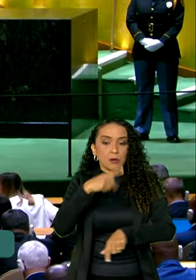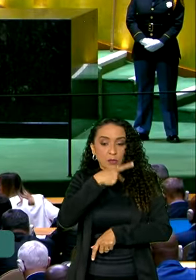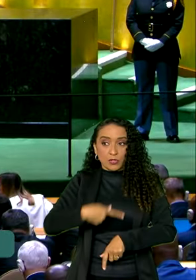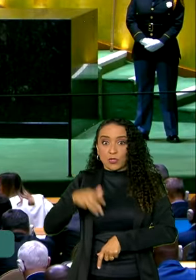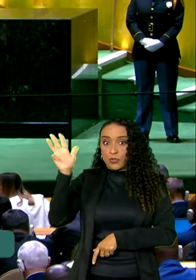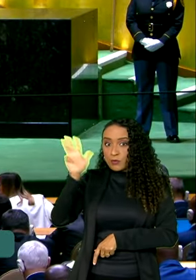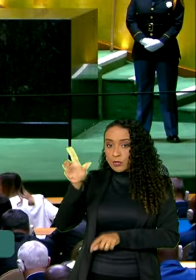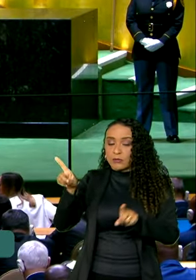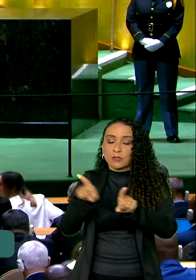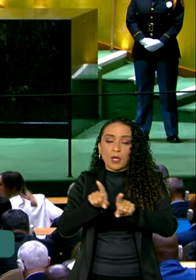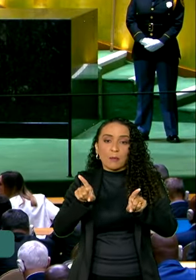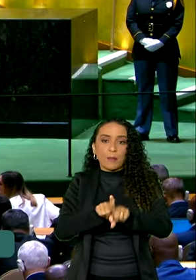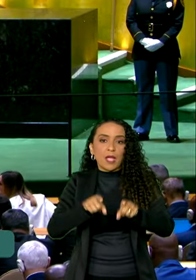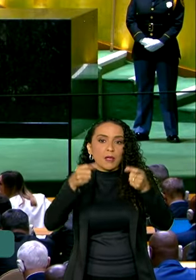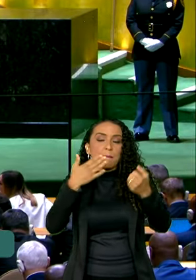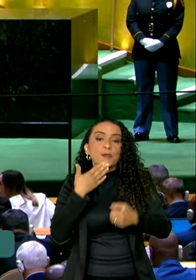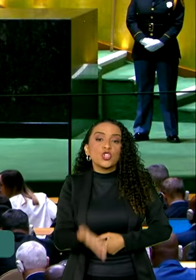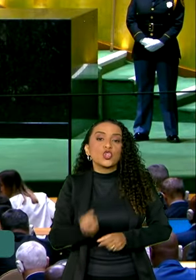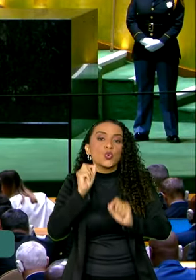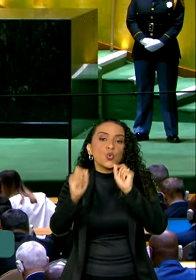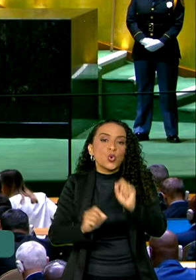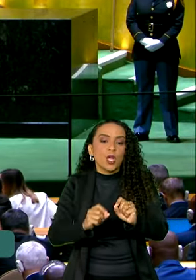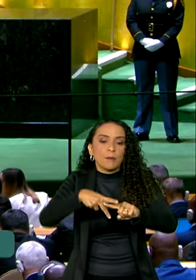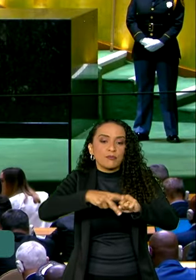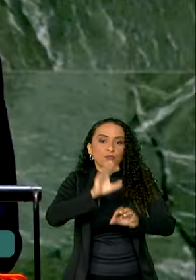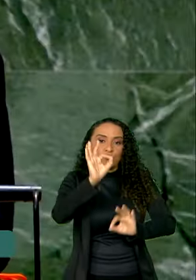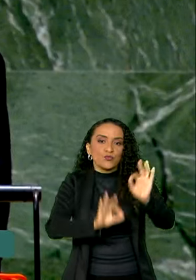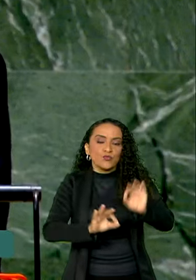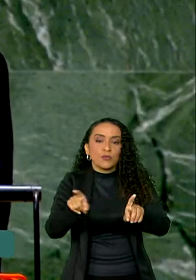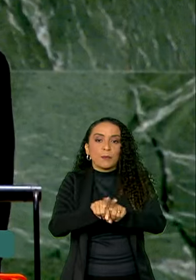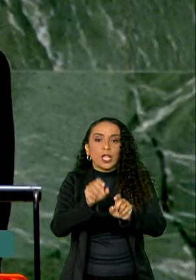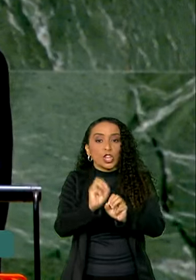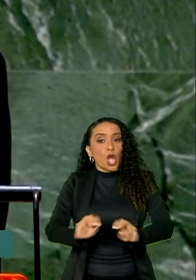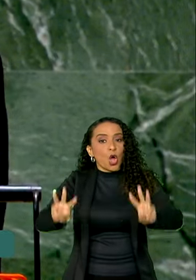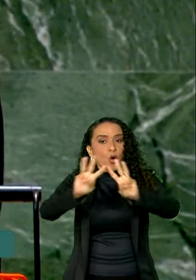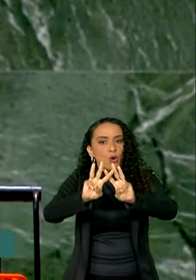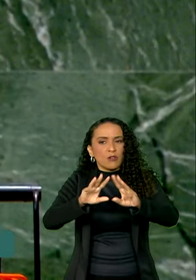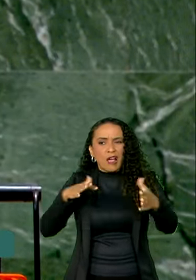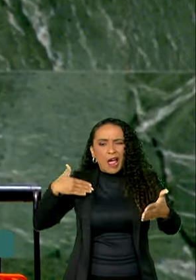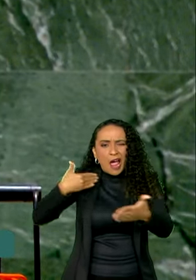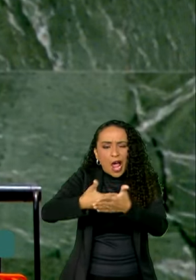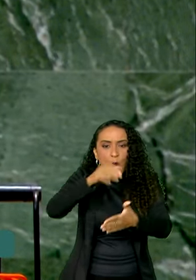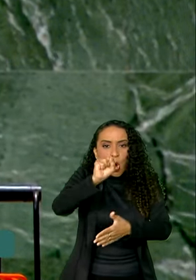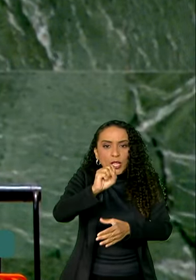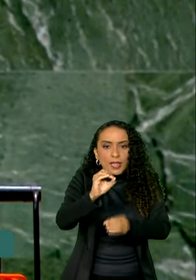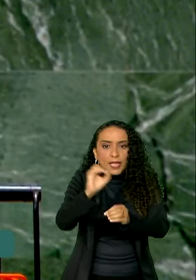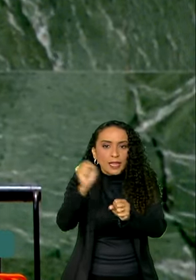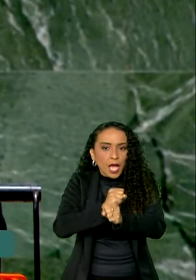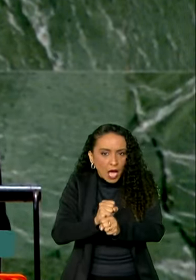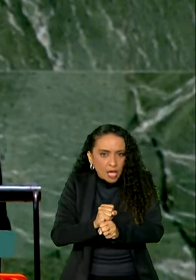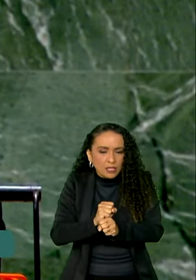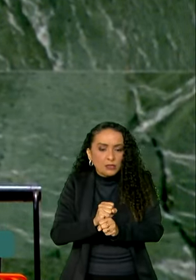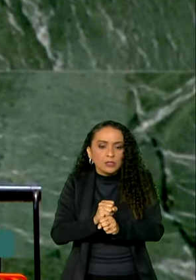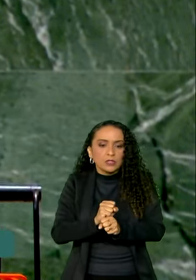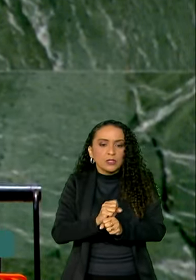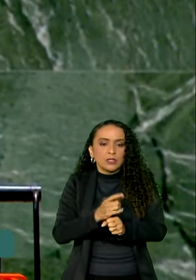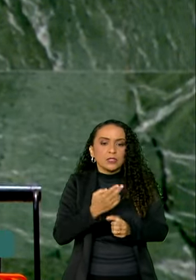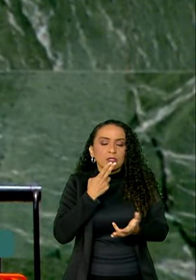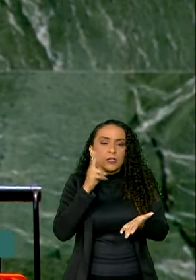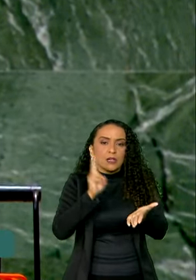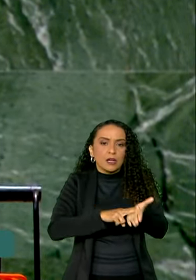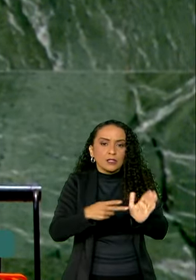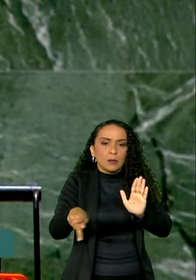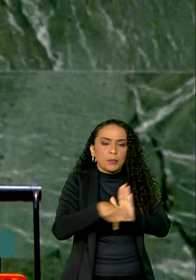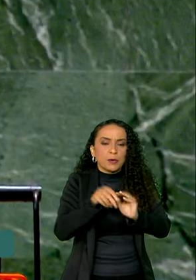brasileiro também voltou a pedir a reforma da ONU. Prestes a completar 80 anos, a Carta das Nações